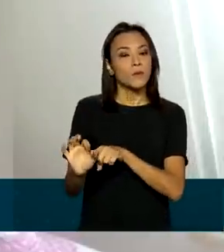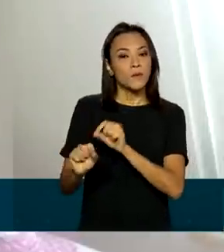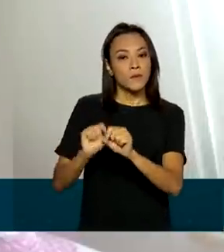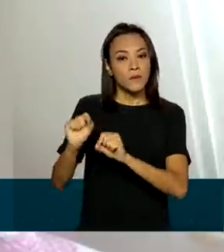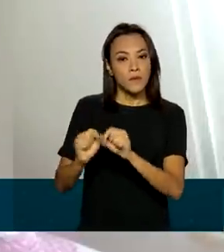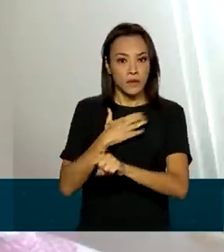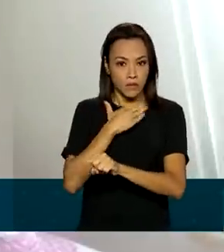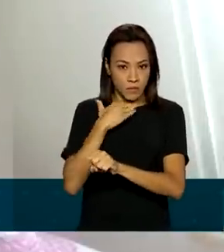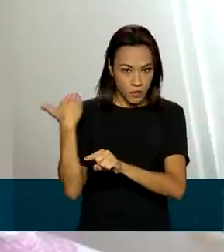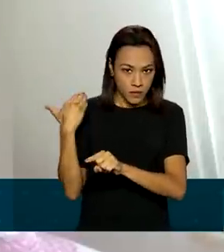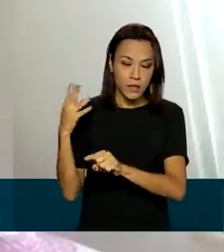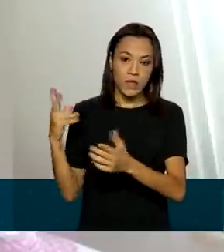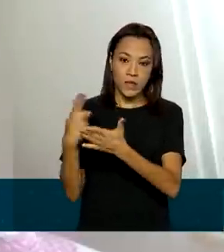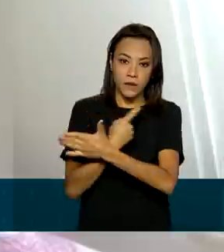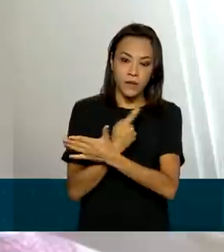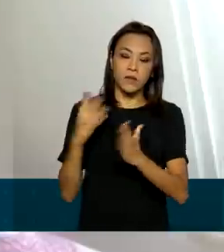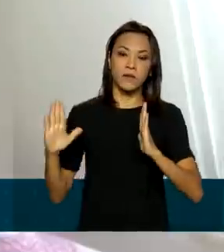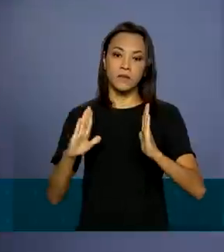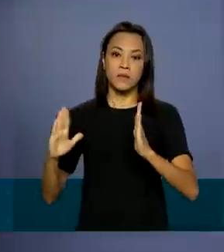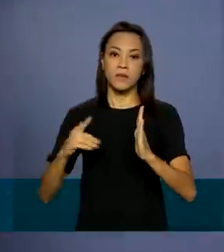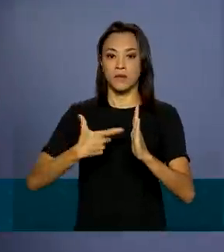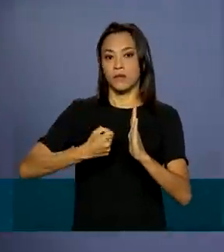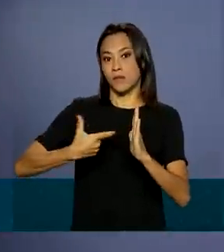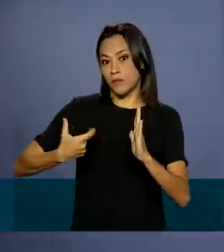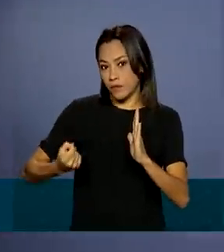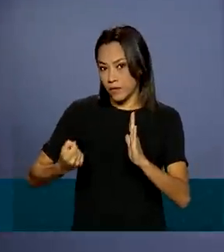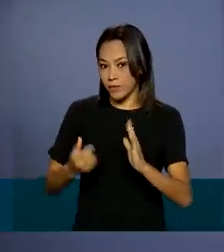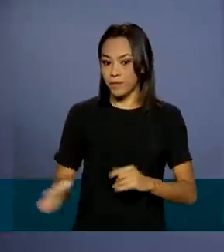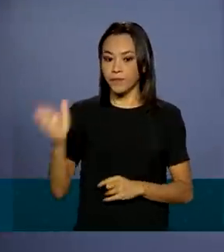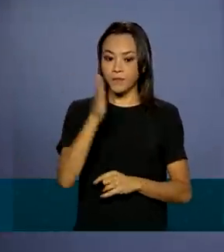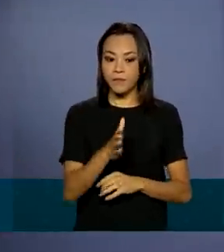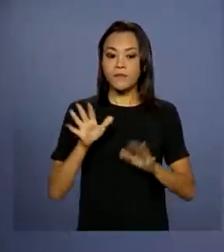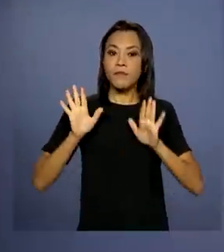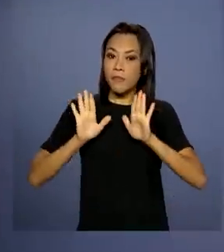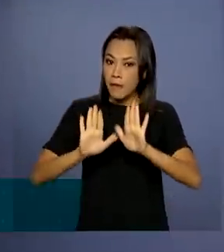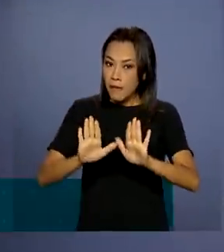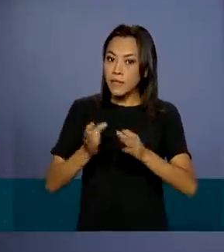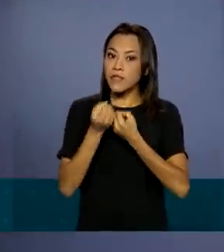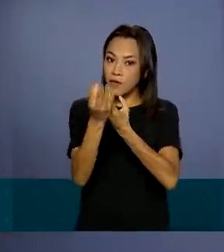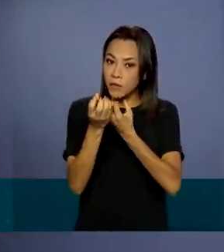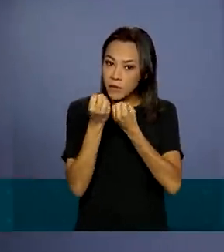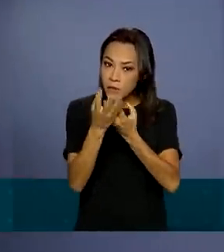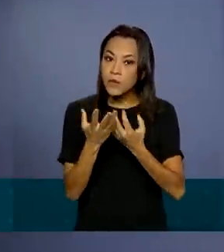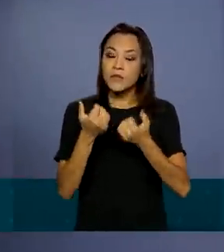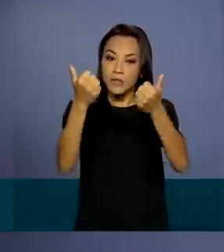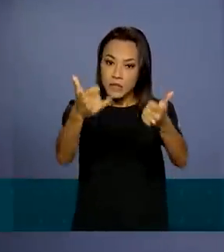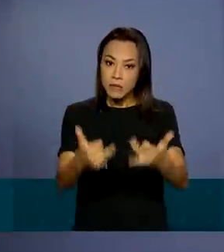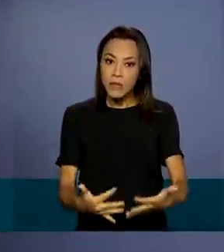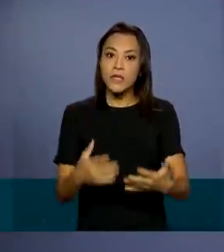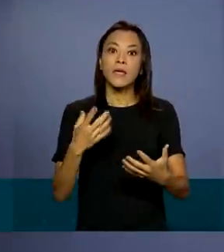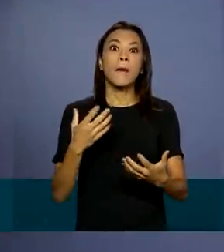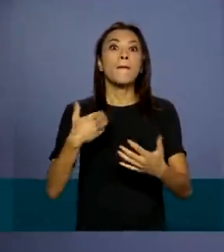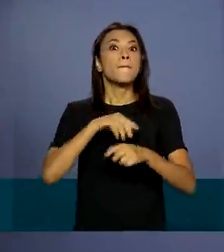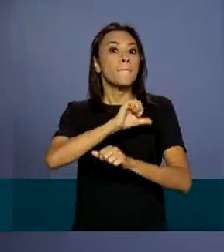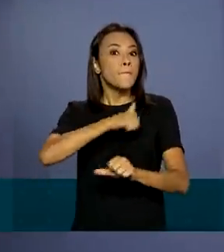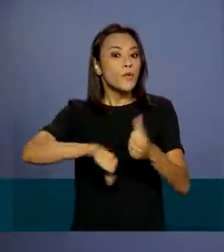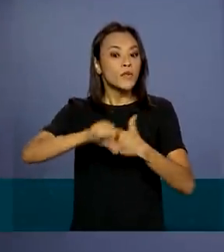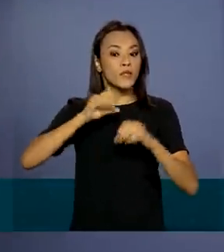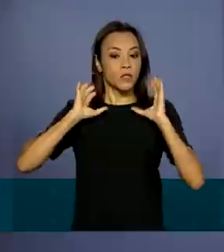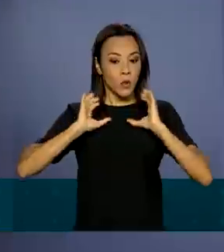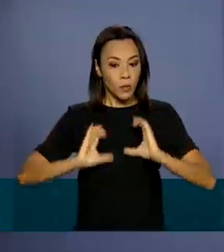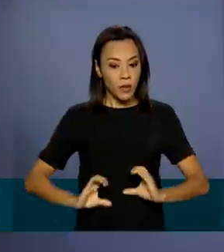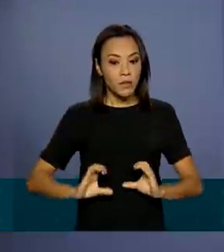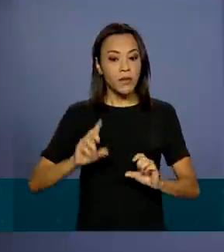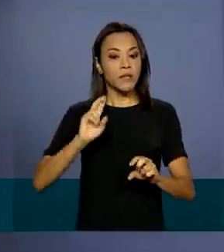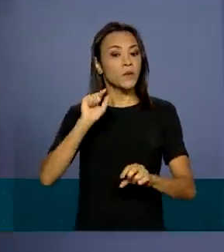ocorridos no ano de 2020. Mas os dados também reforçam mudanças de comportamento. Uma delas é a